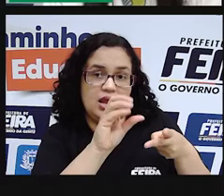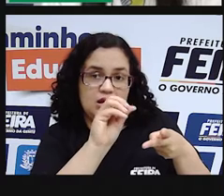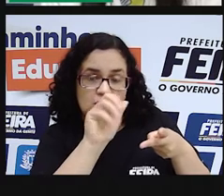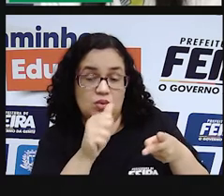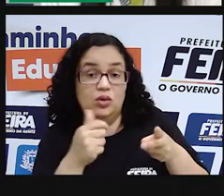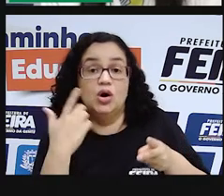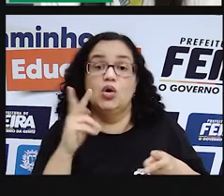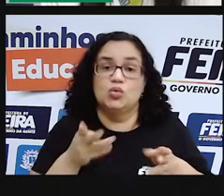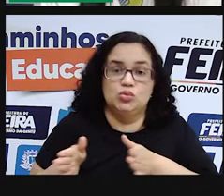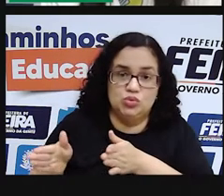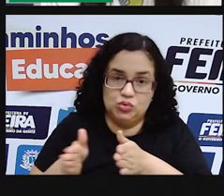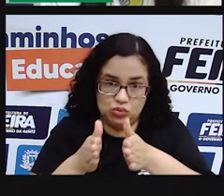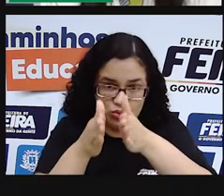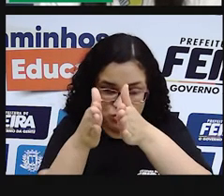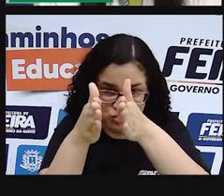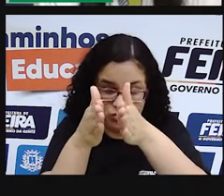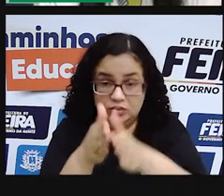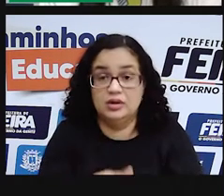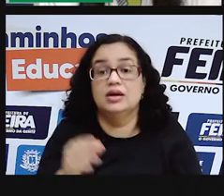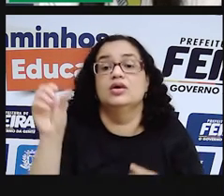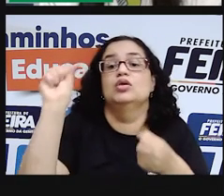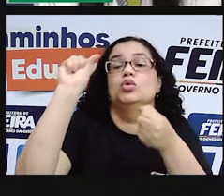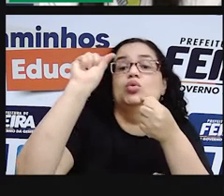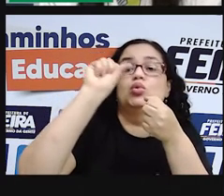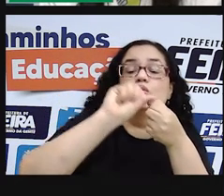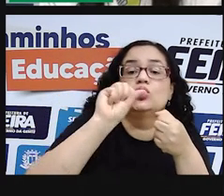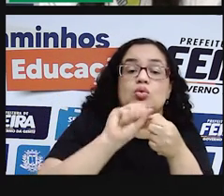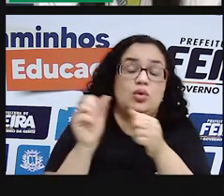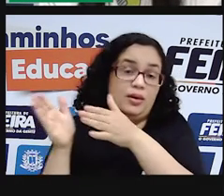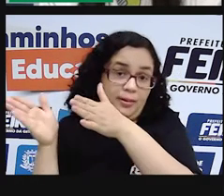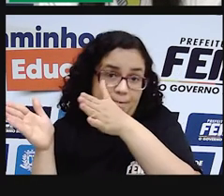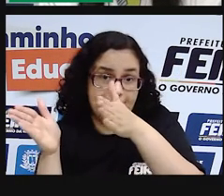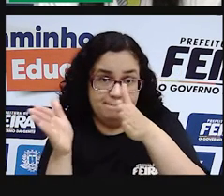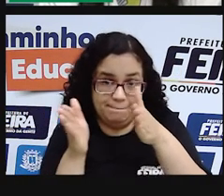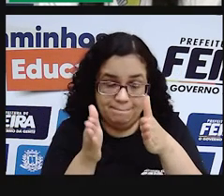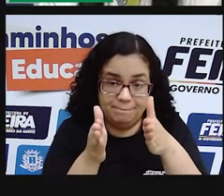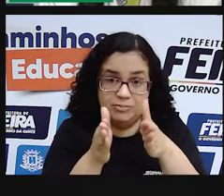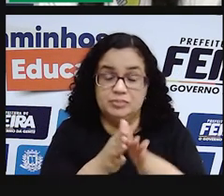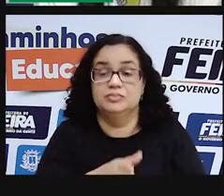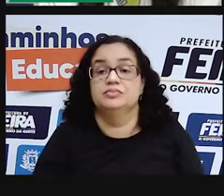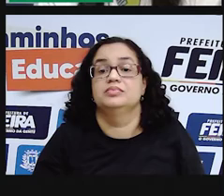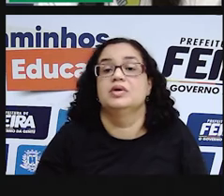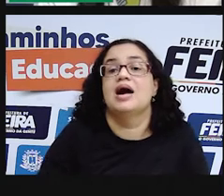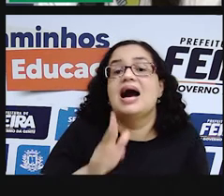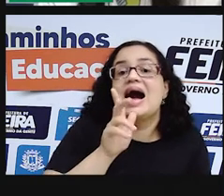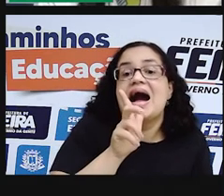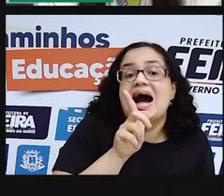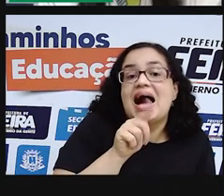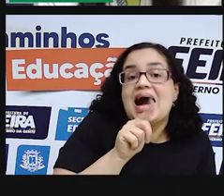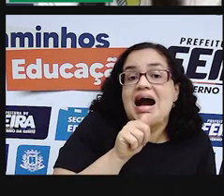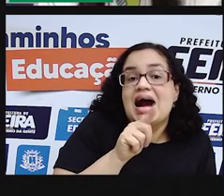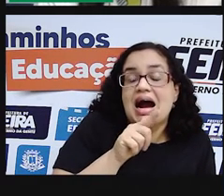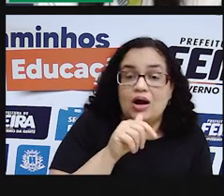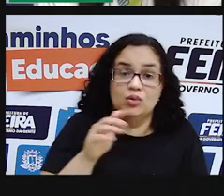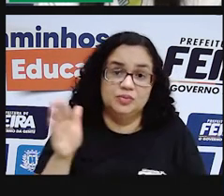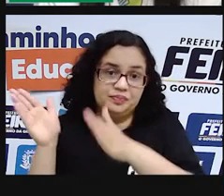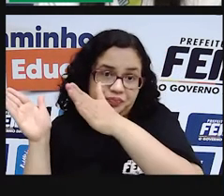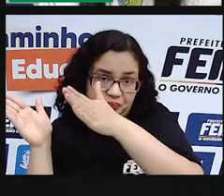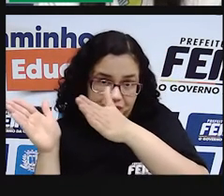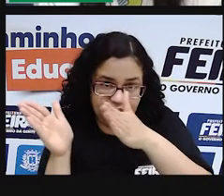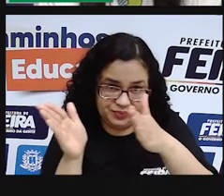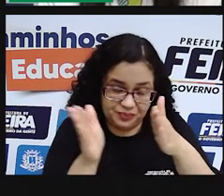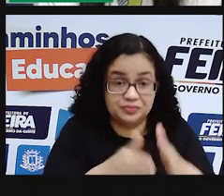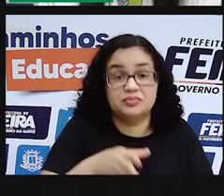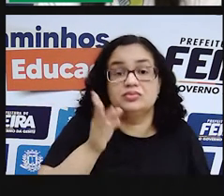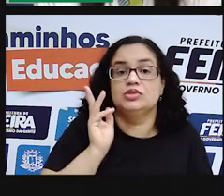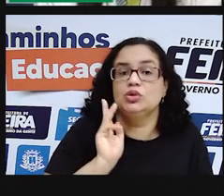E mesmo tendo a formação desse espaço mais amplo, esse acúmulo de água no meio do caminho, ele ainda